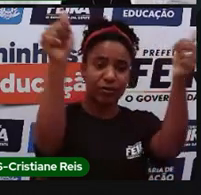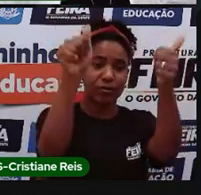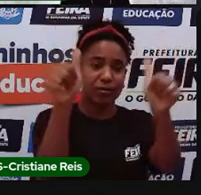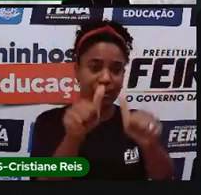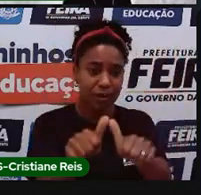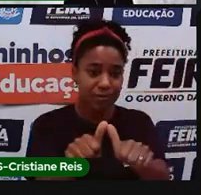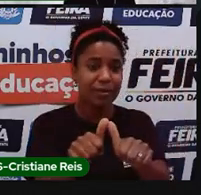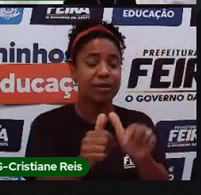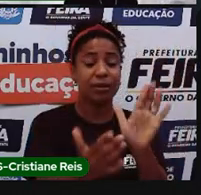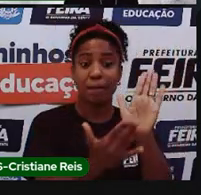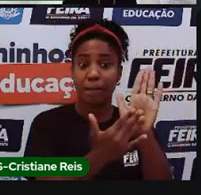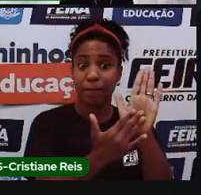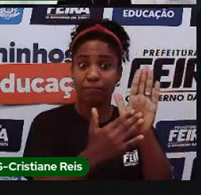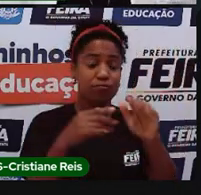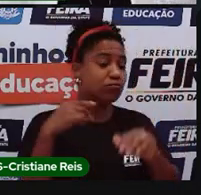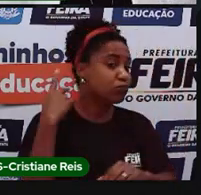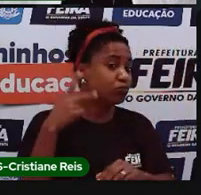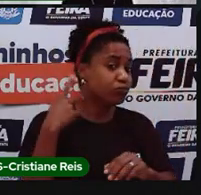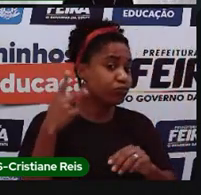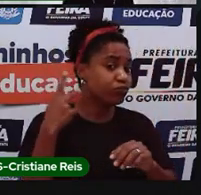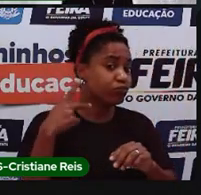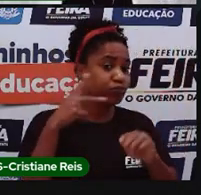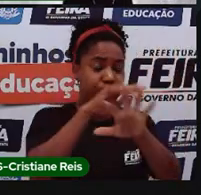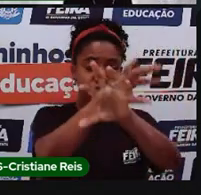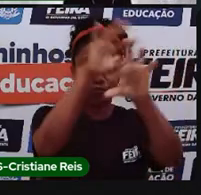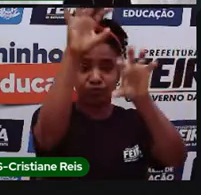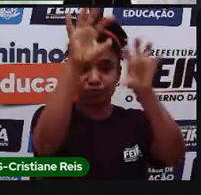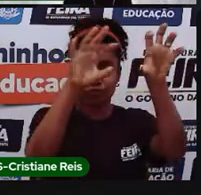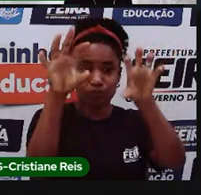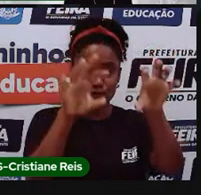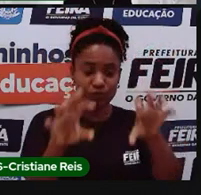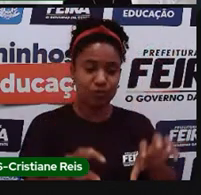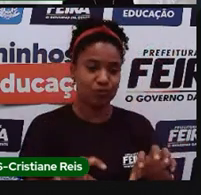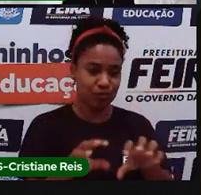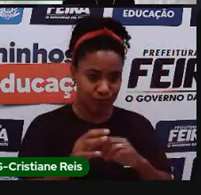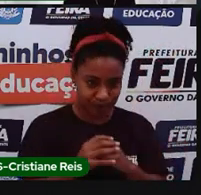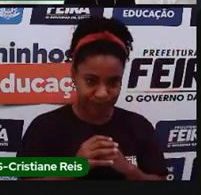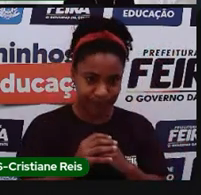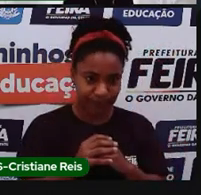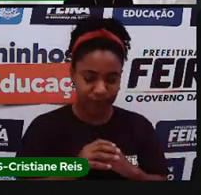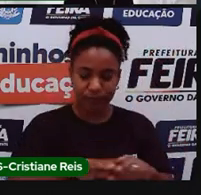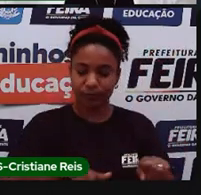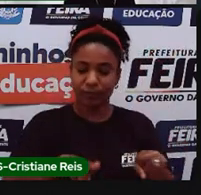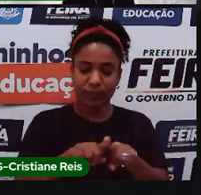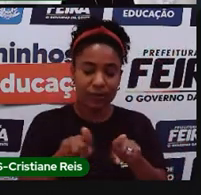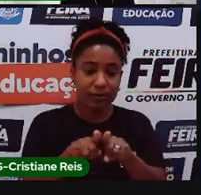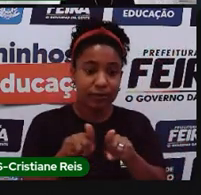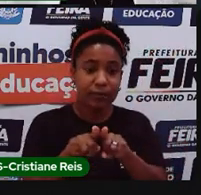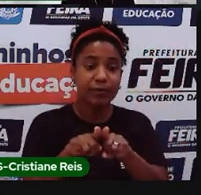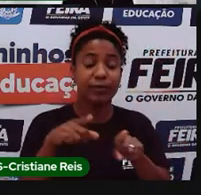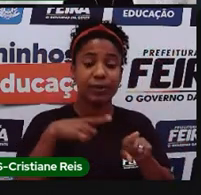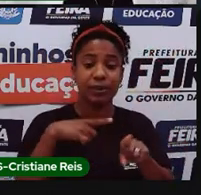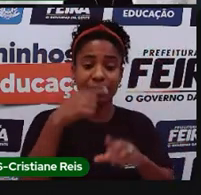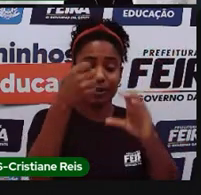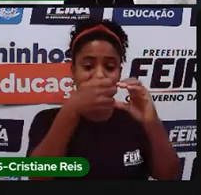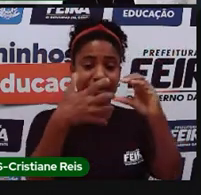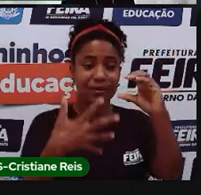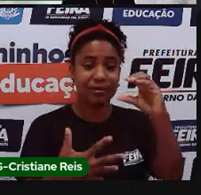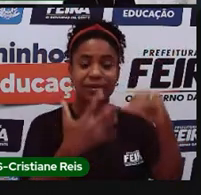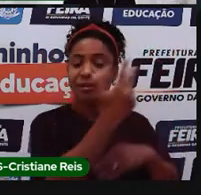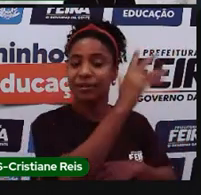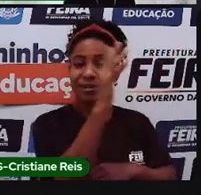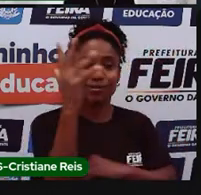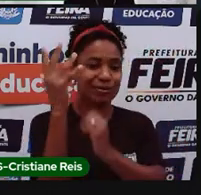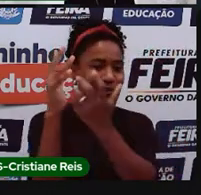político, né. Aqui, são elementos também da natureza, né, que é o relevo,